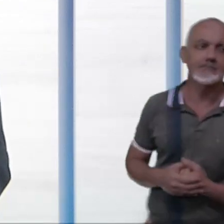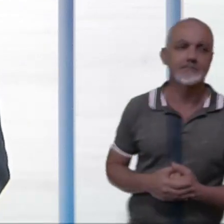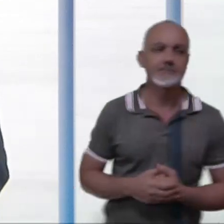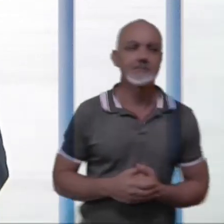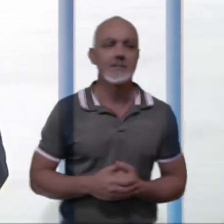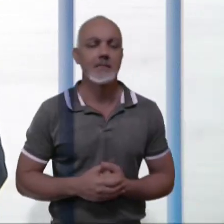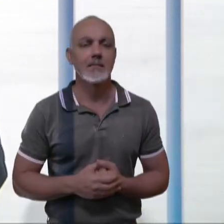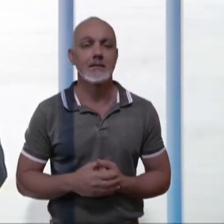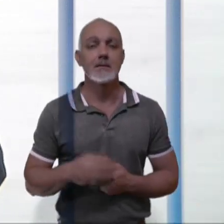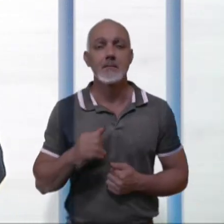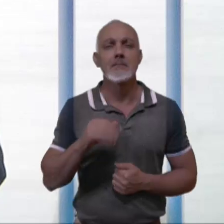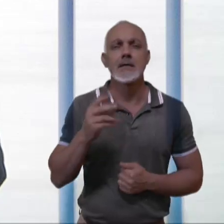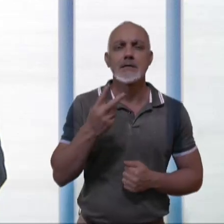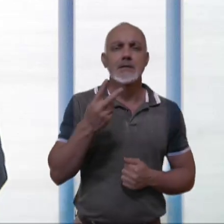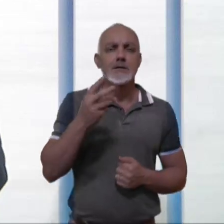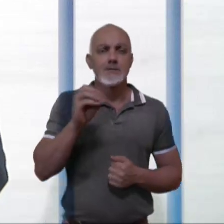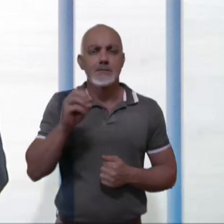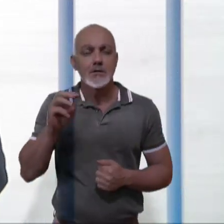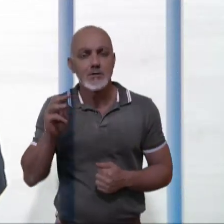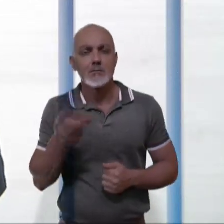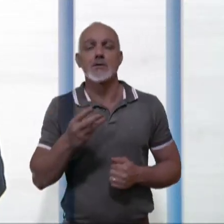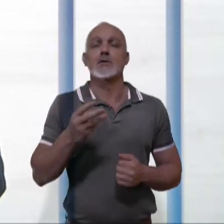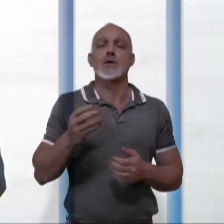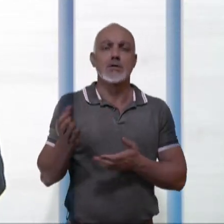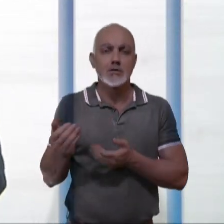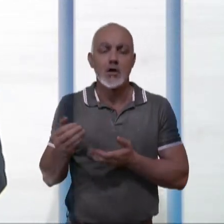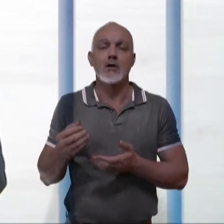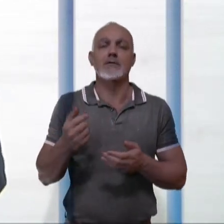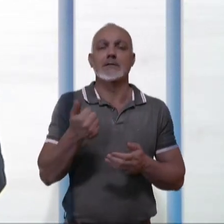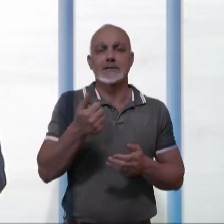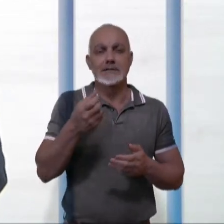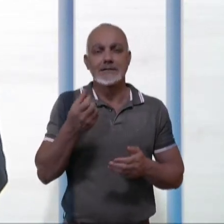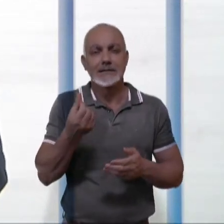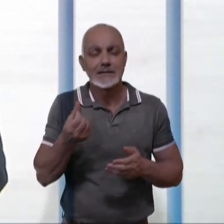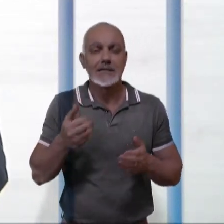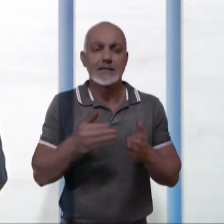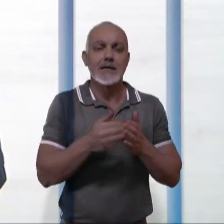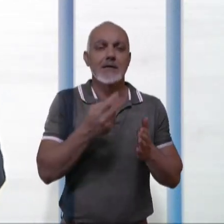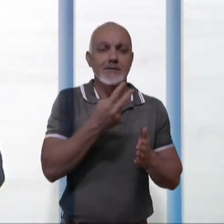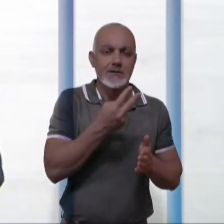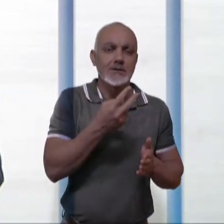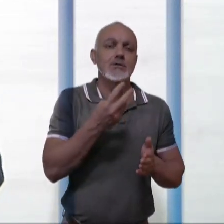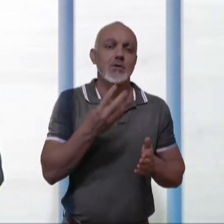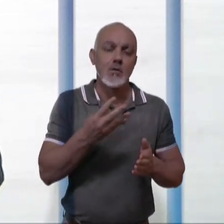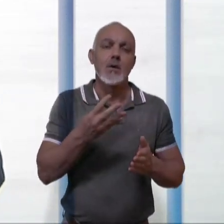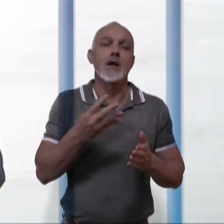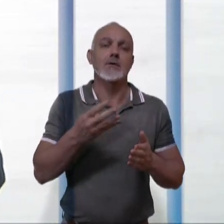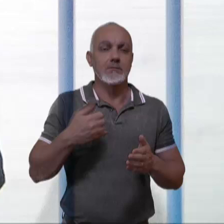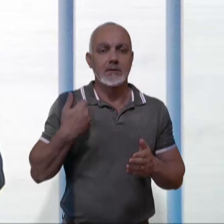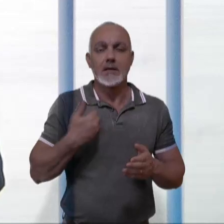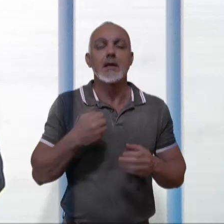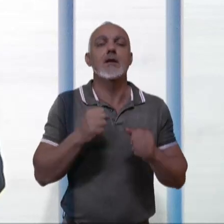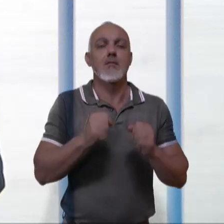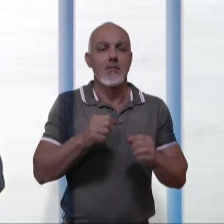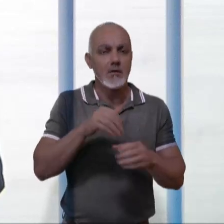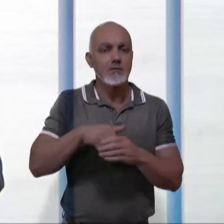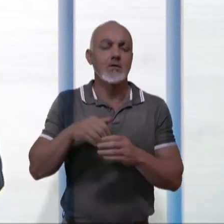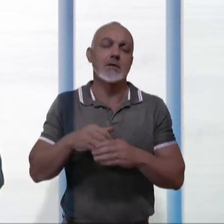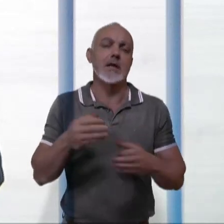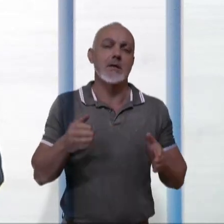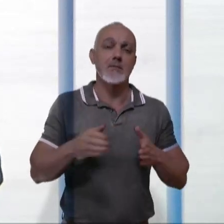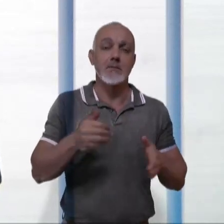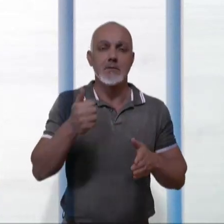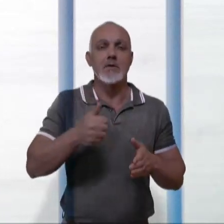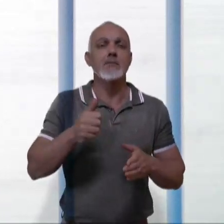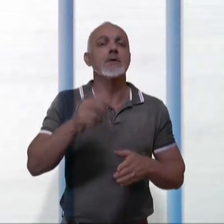Mais de 20 milhões de jovens entre 16 e 24 anos poderão exercer o direito do voto no primeiro turno